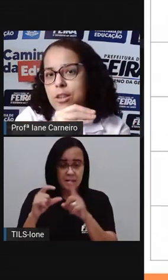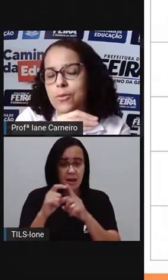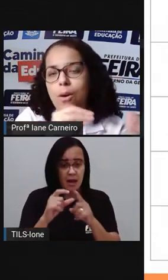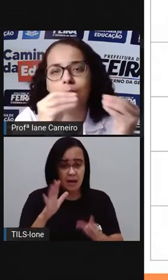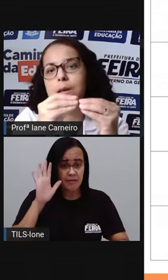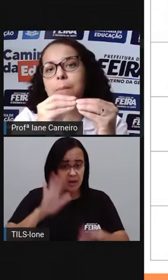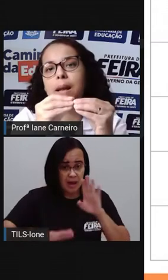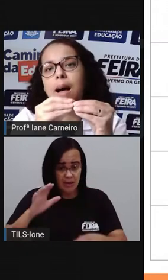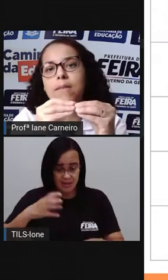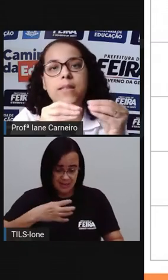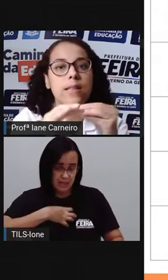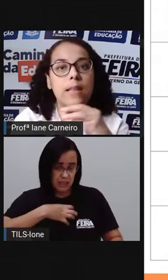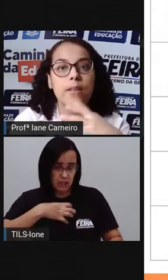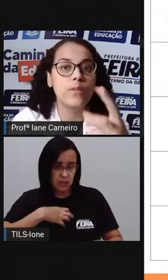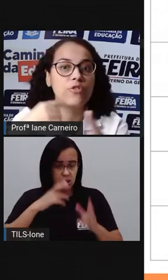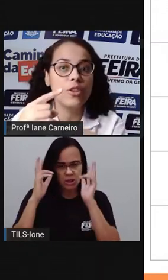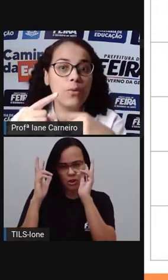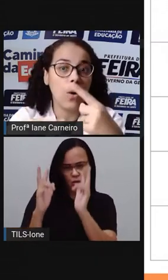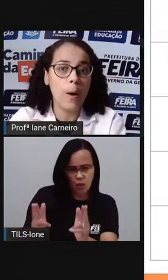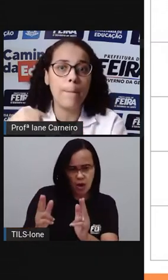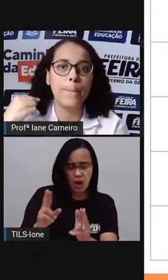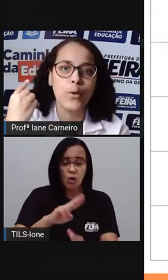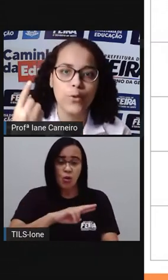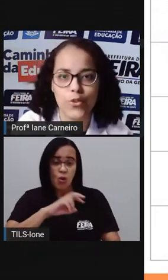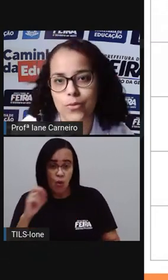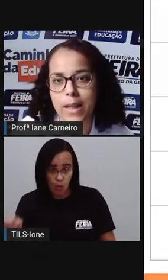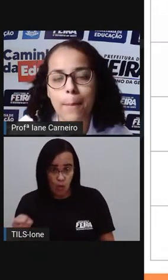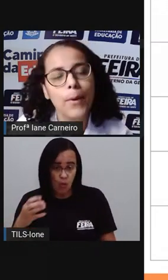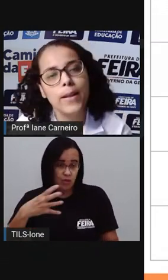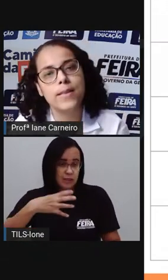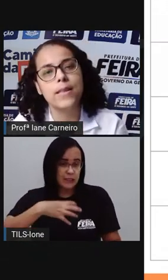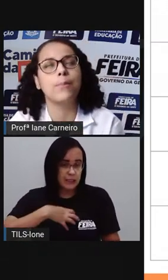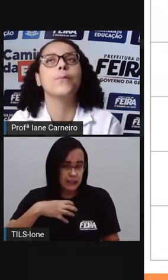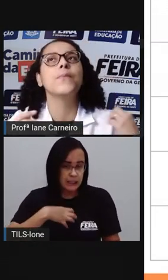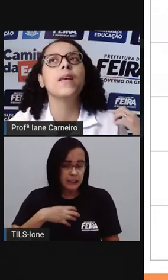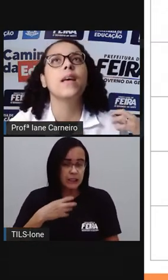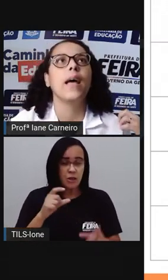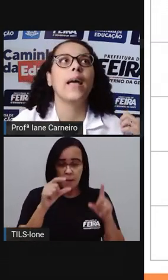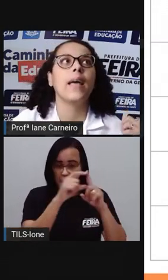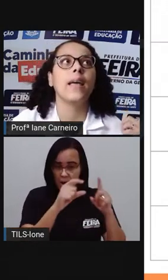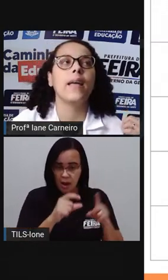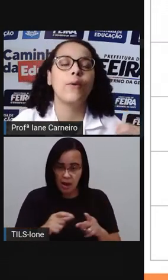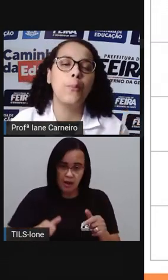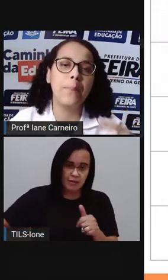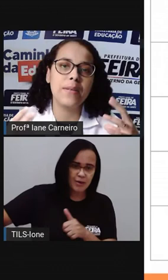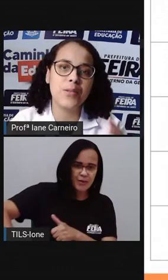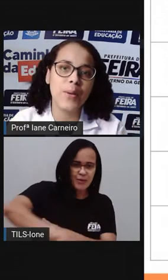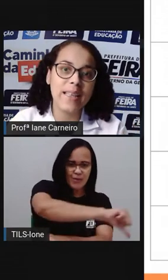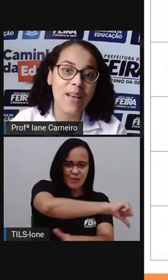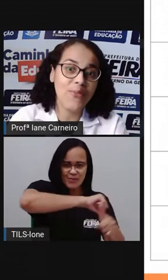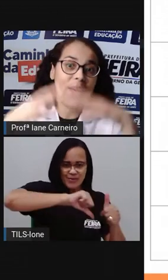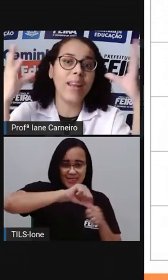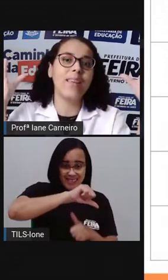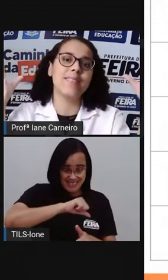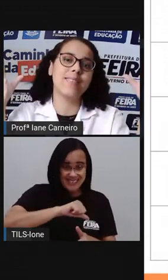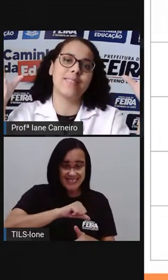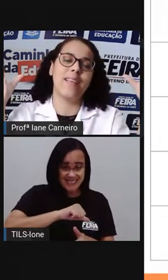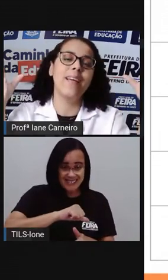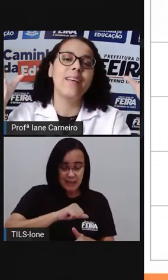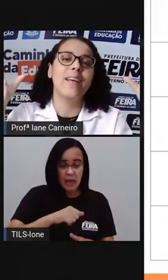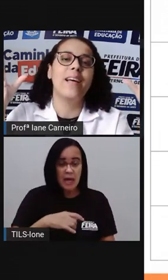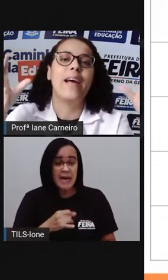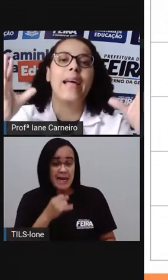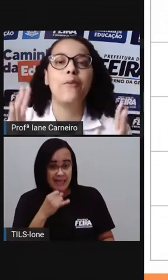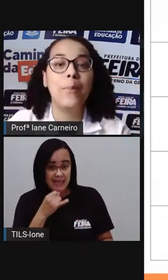sentido. Ou são palavras que têm o sentido oposto, né? Por exemplo, uma pessoa que é feliz,